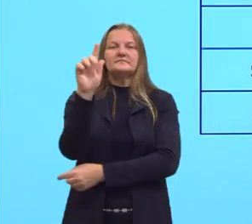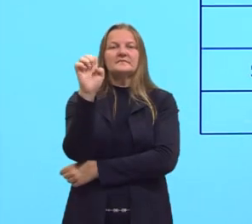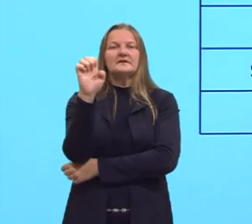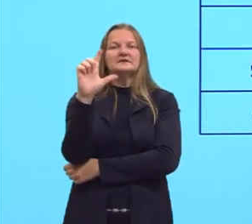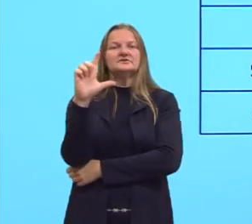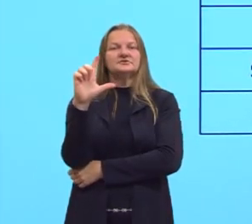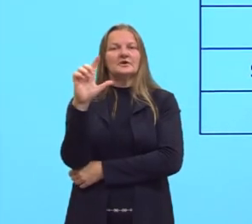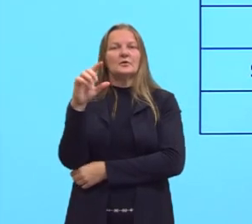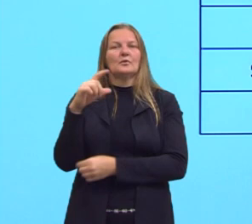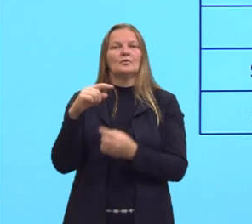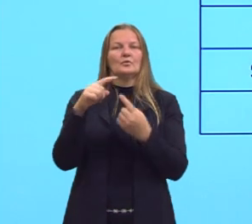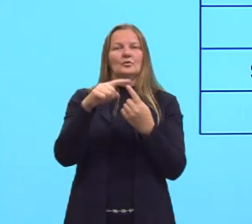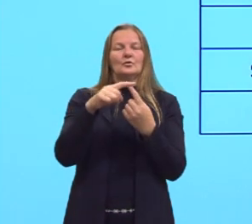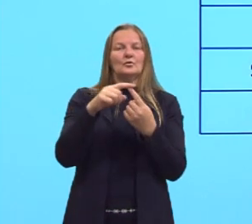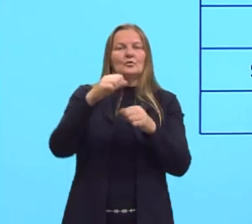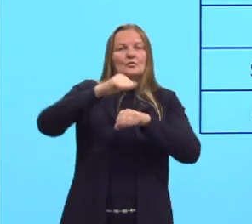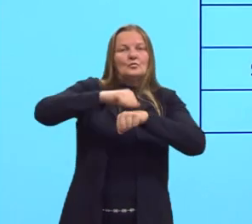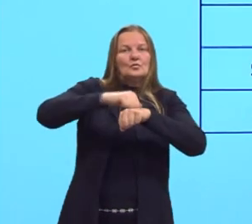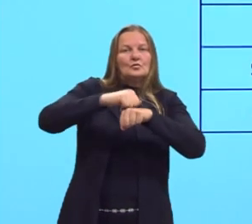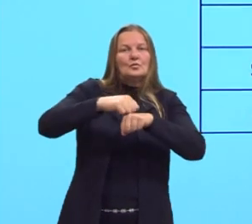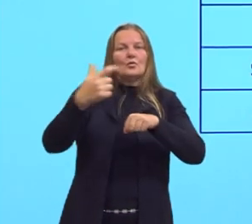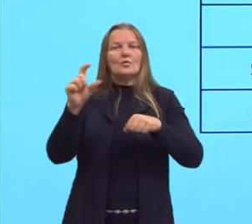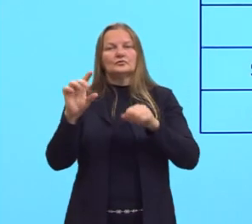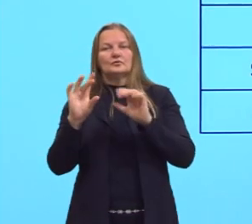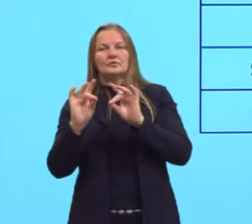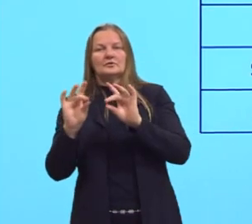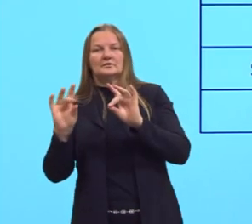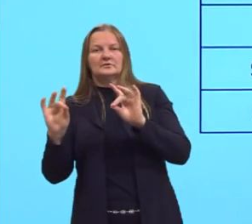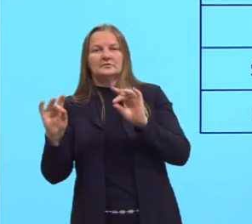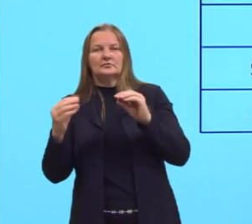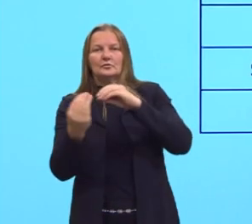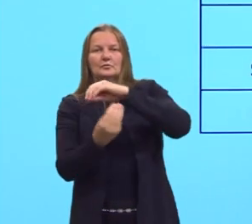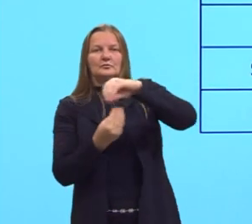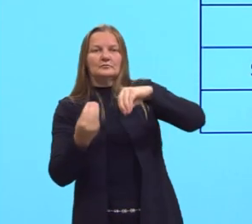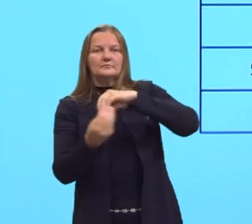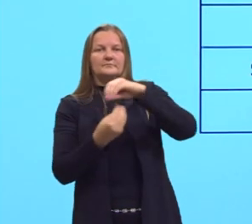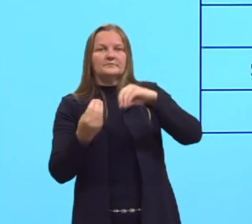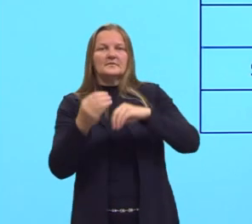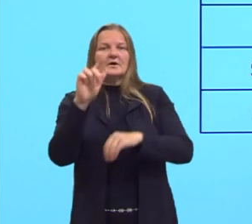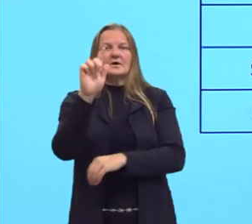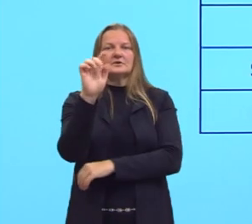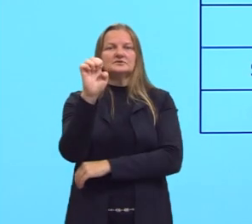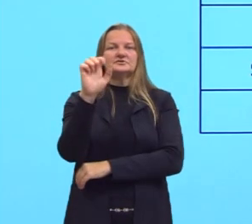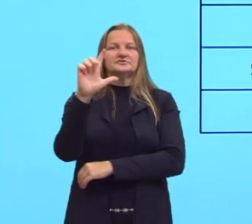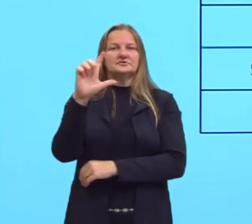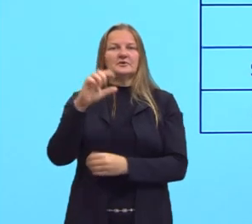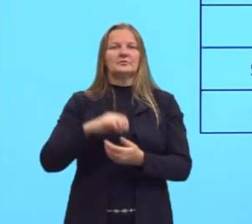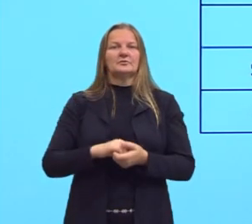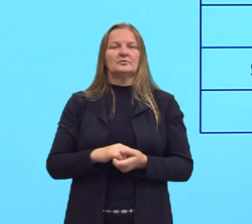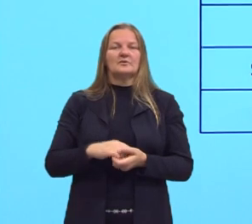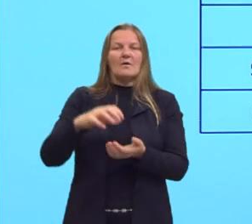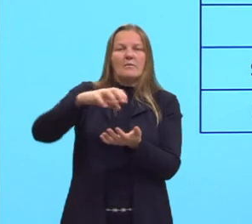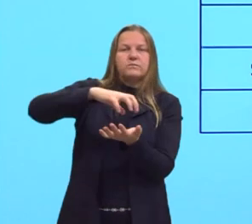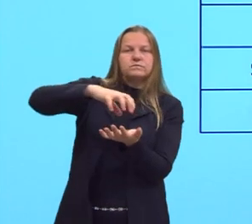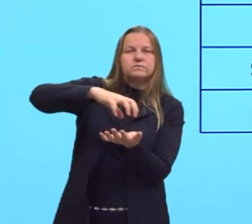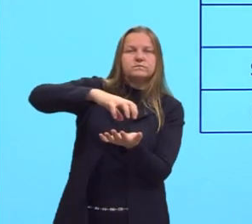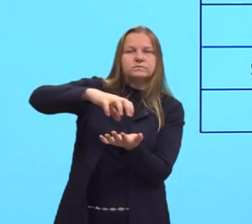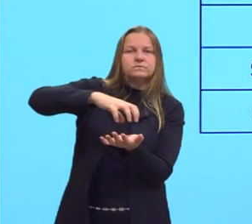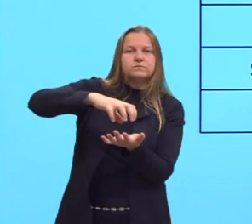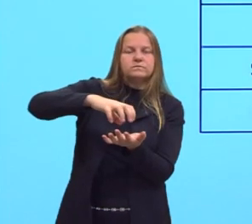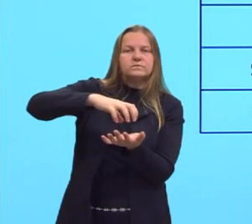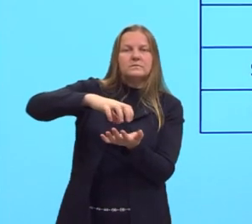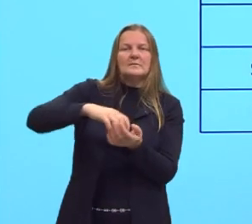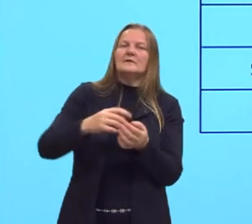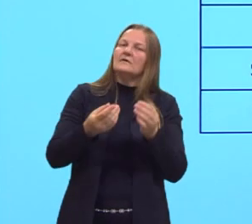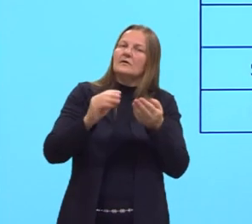quando o dispersante é sólido e o disperso é líquido. E o exemplo, temos a gelatina, o gel